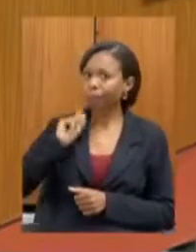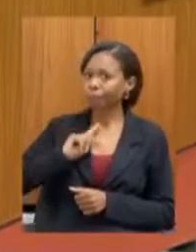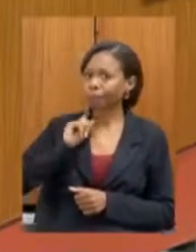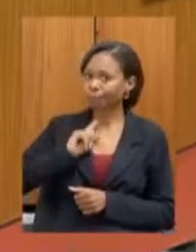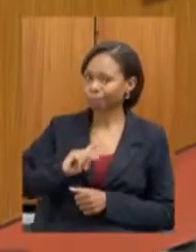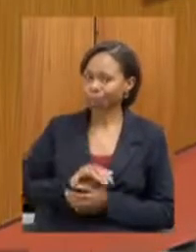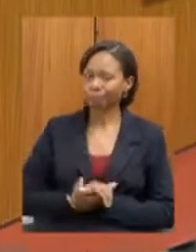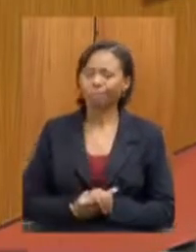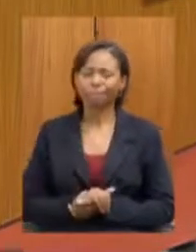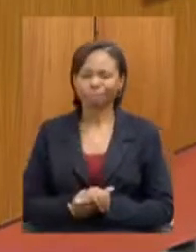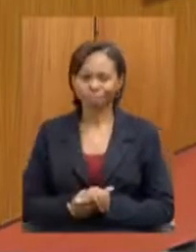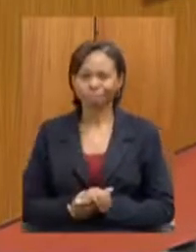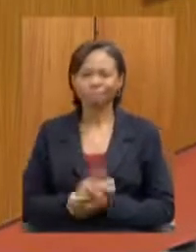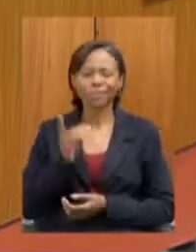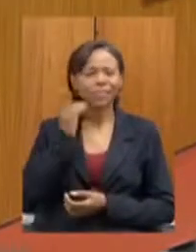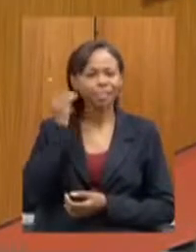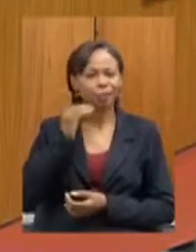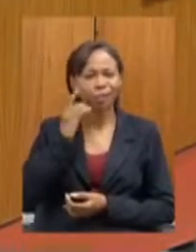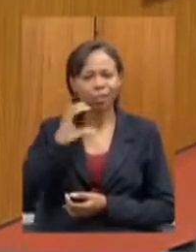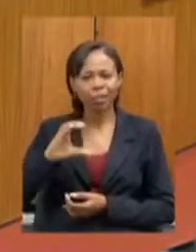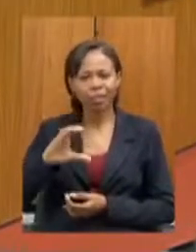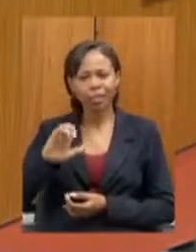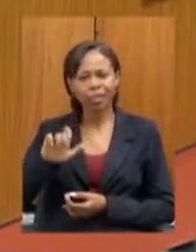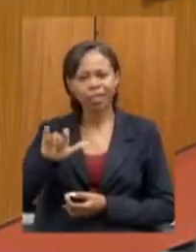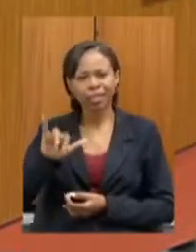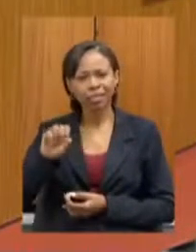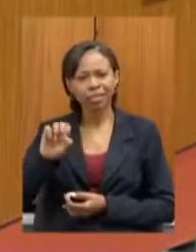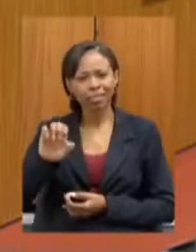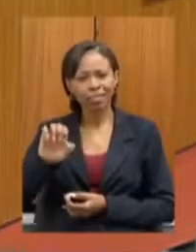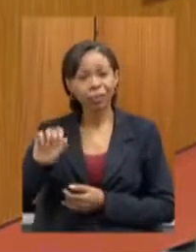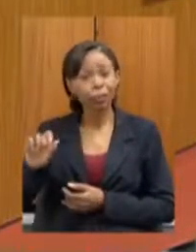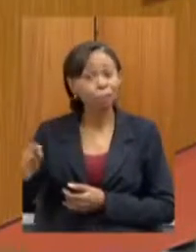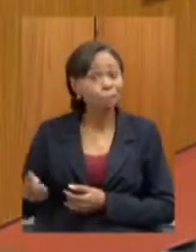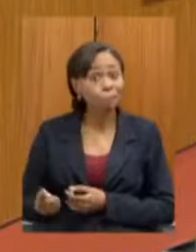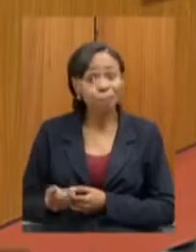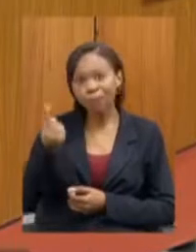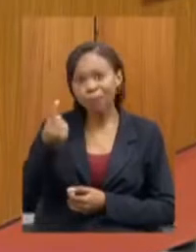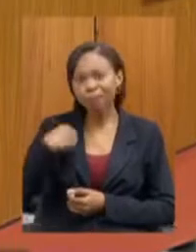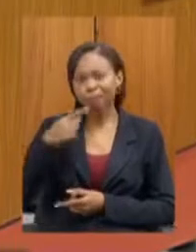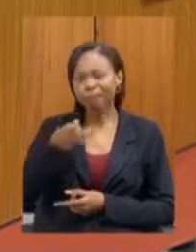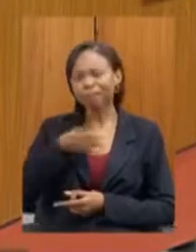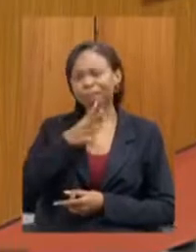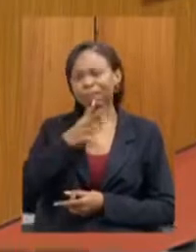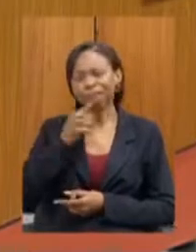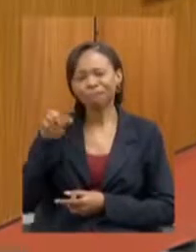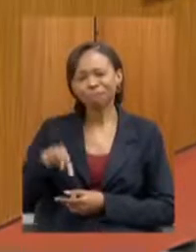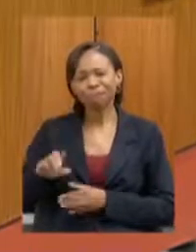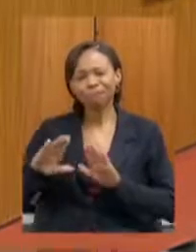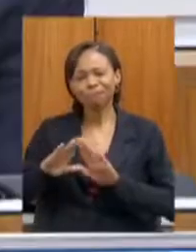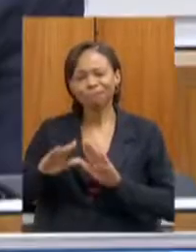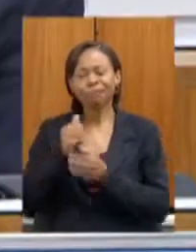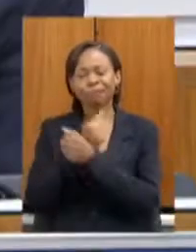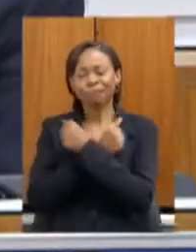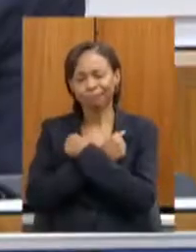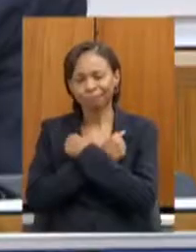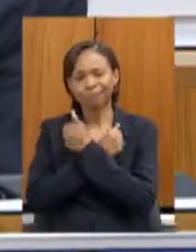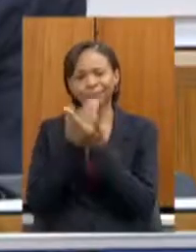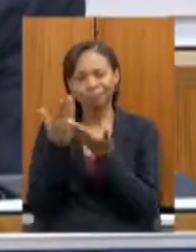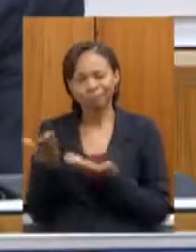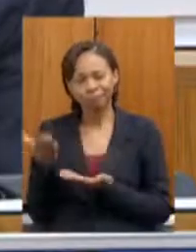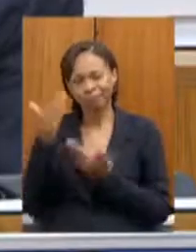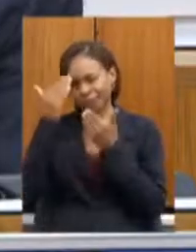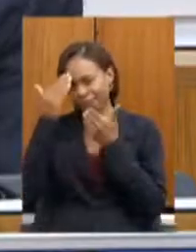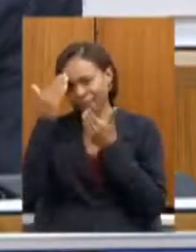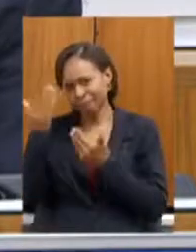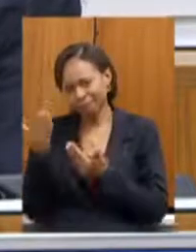deputado Celise foi a primeira deputada que eu conheci na casa queria mandar um abraço para ela agradecer a gentileza e